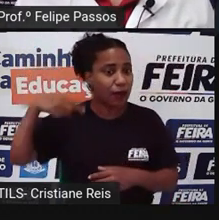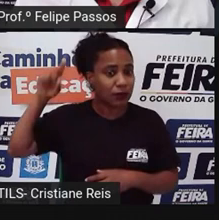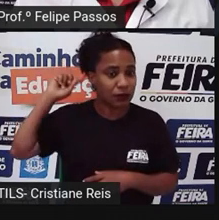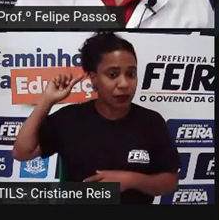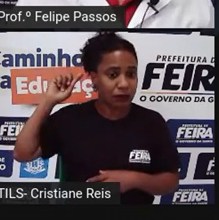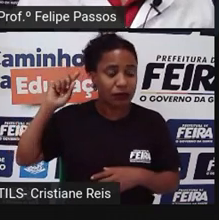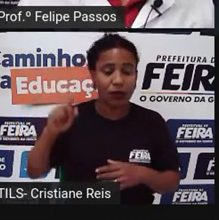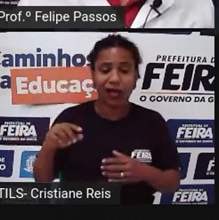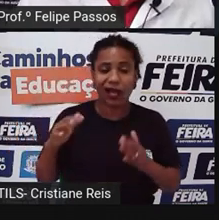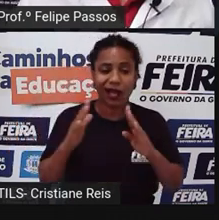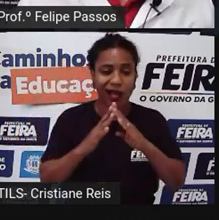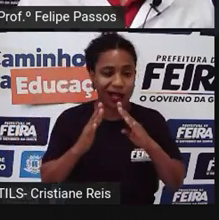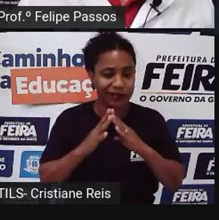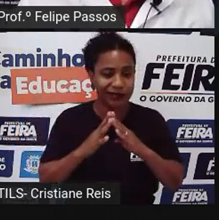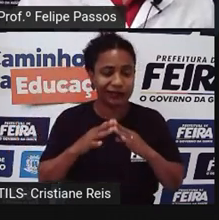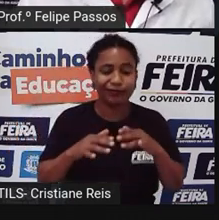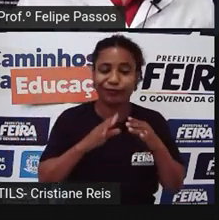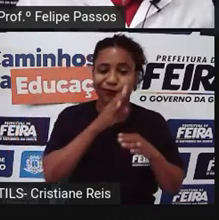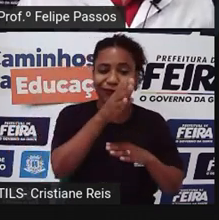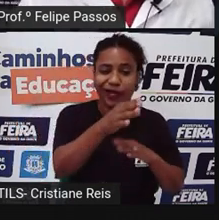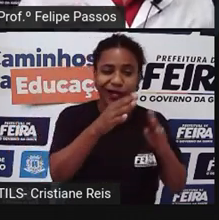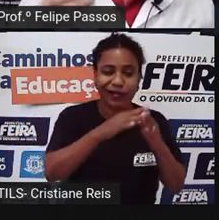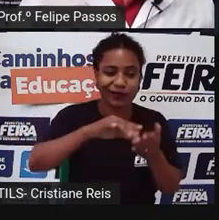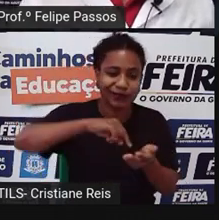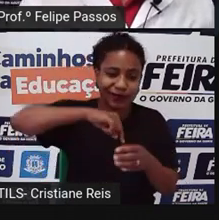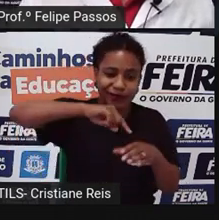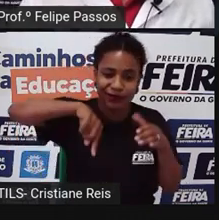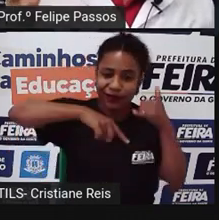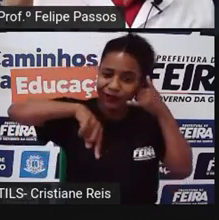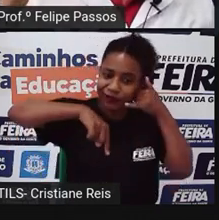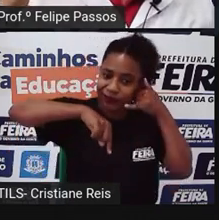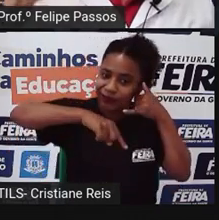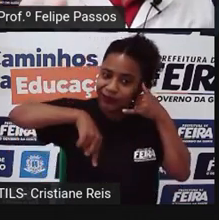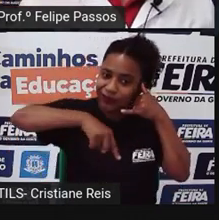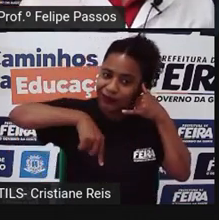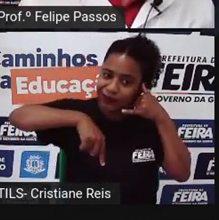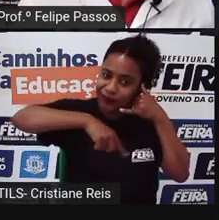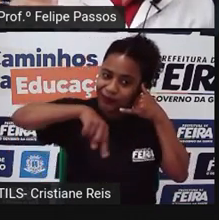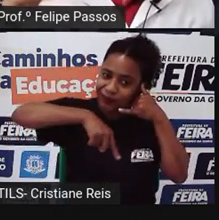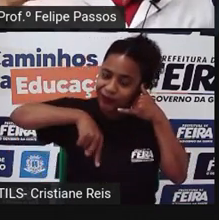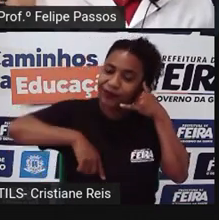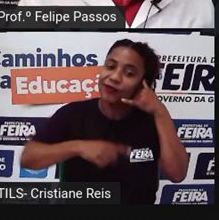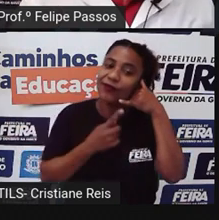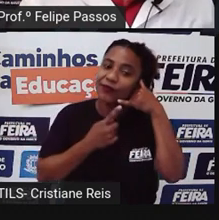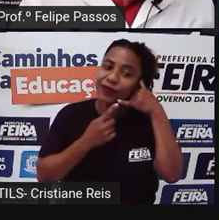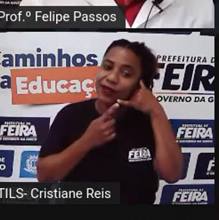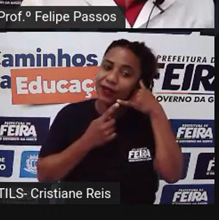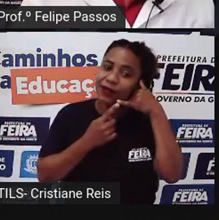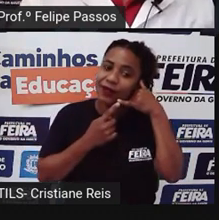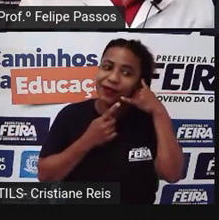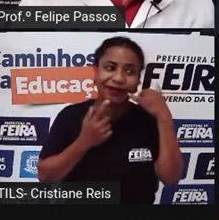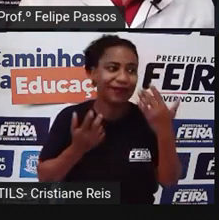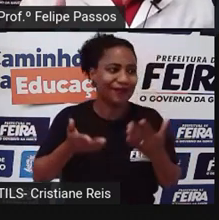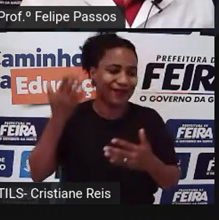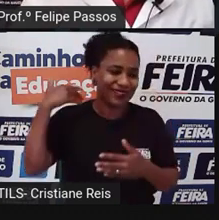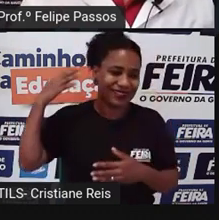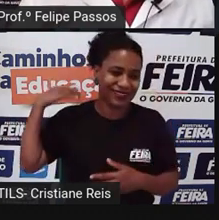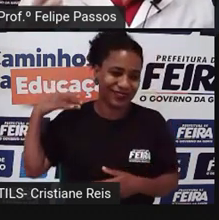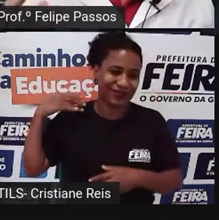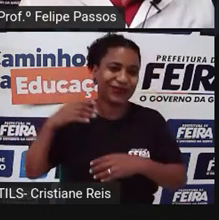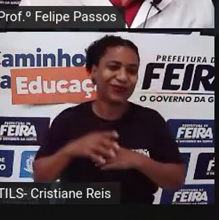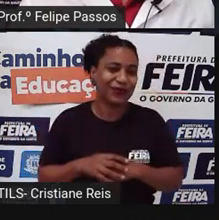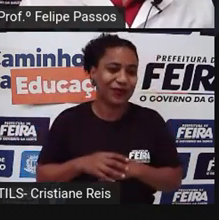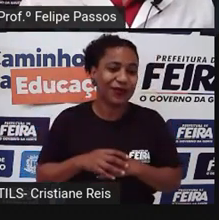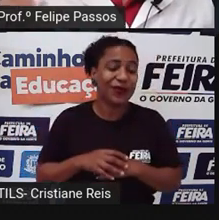tivesse telefone para fazer uma ligação. Então, essa revolução digital está acontecendo agora. E agora, nesse momento, que a gente